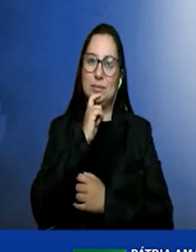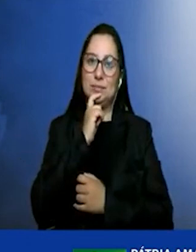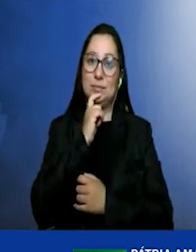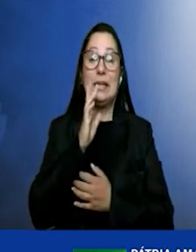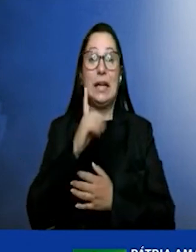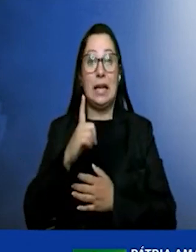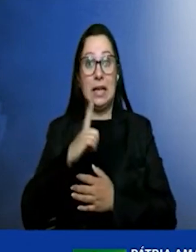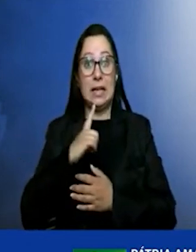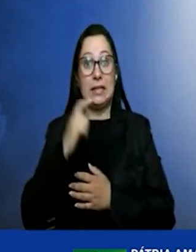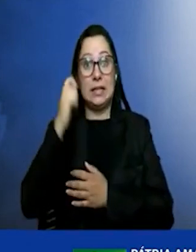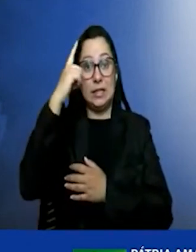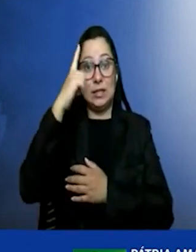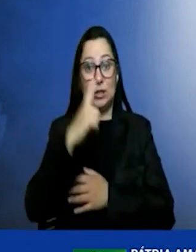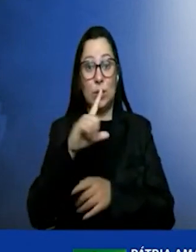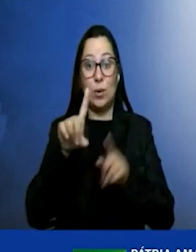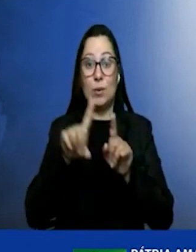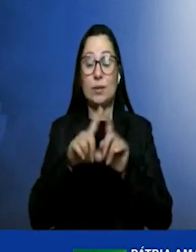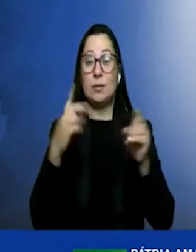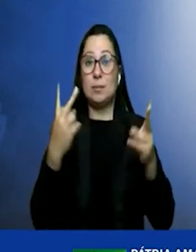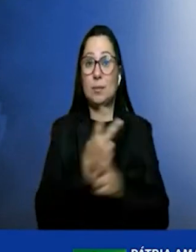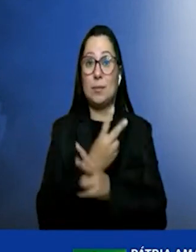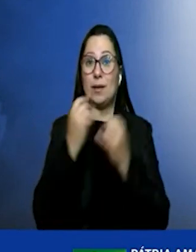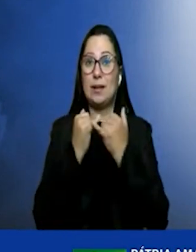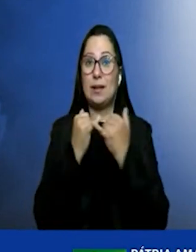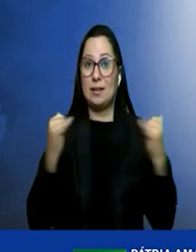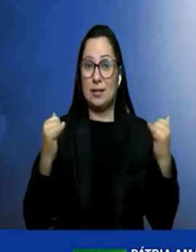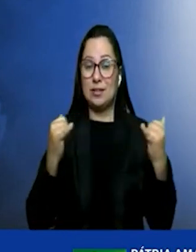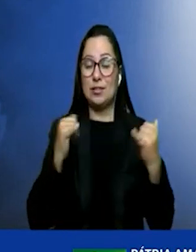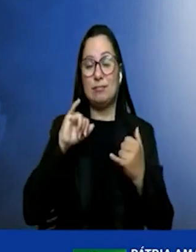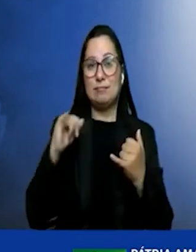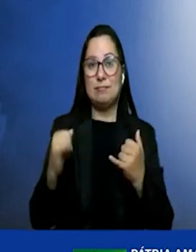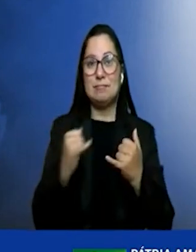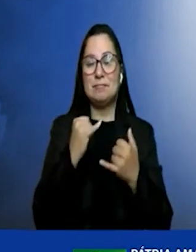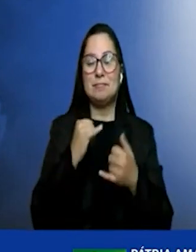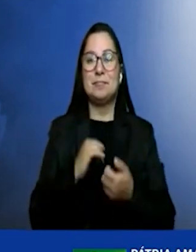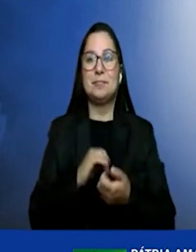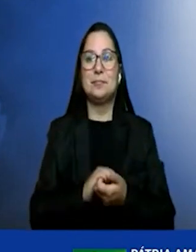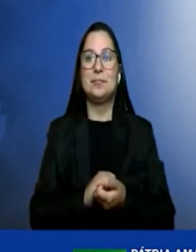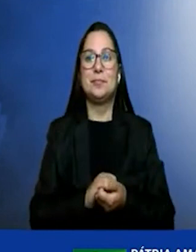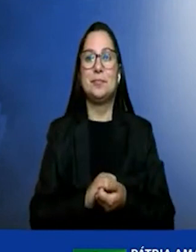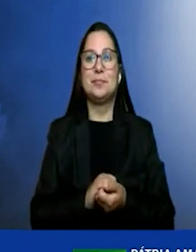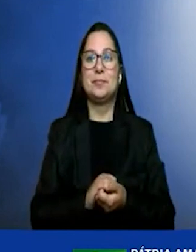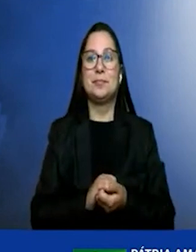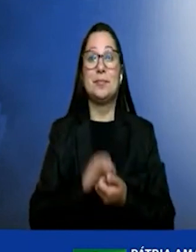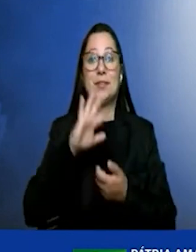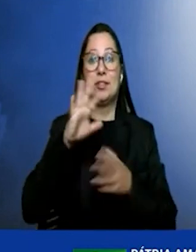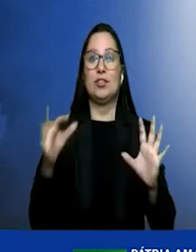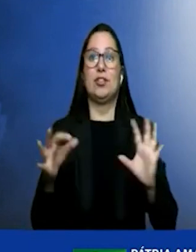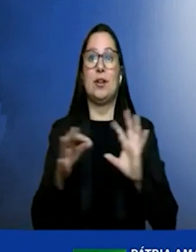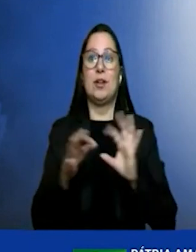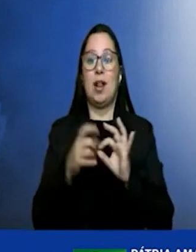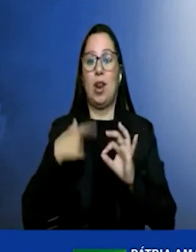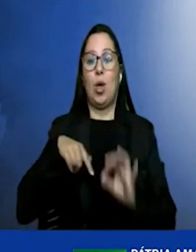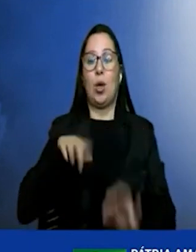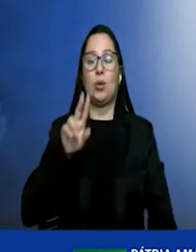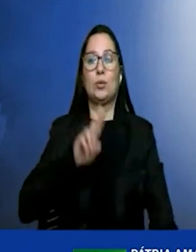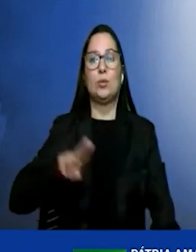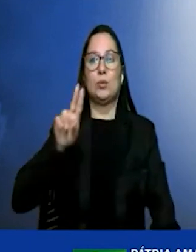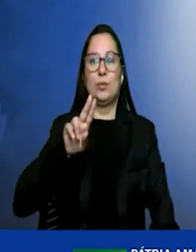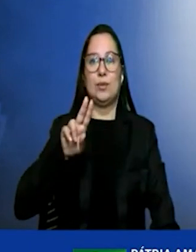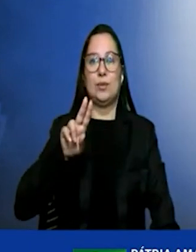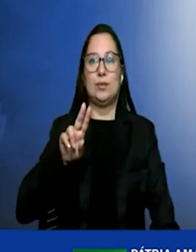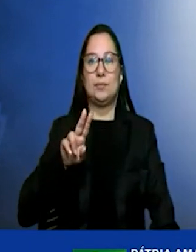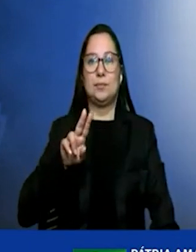solar e eólica como o Ceará apresentou e vários outros isso já está no grid e a gente utiliza então